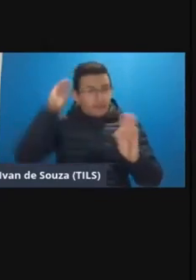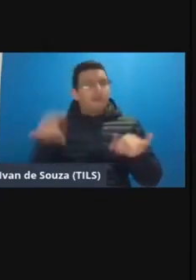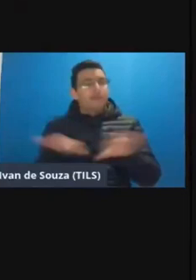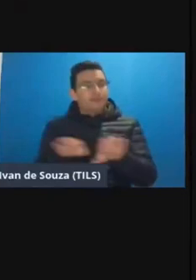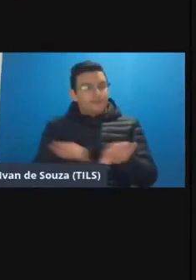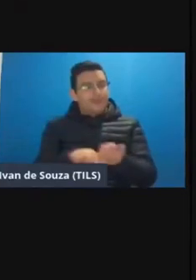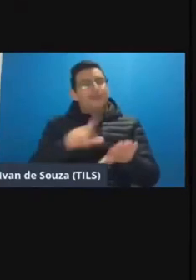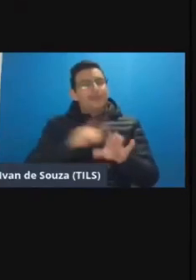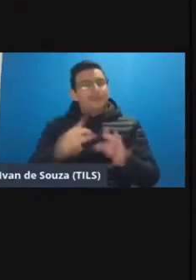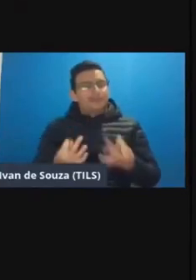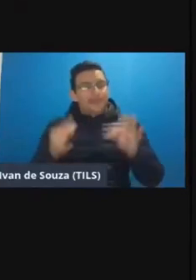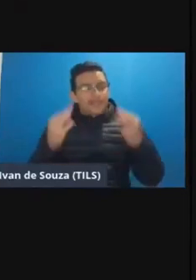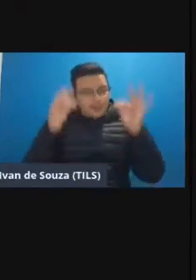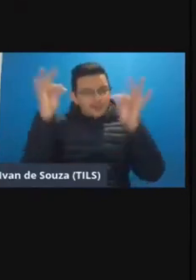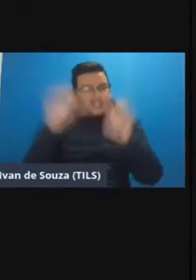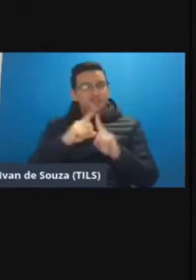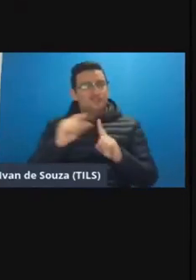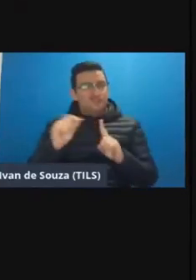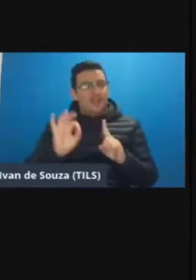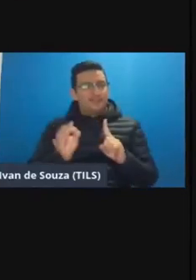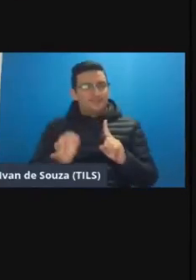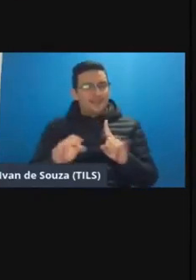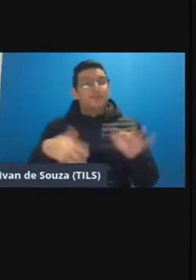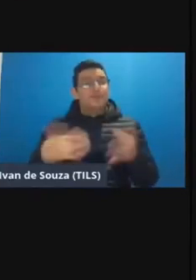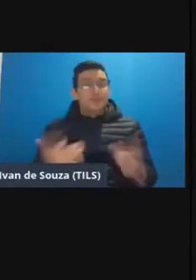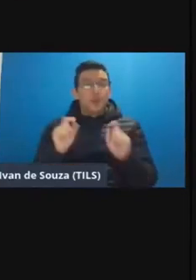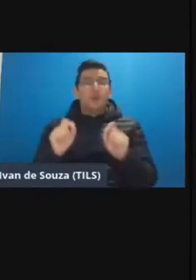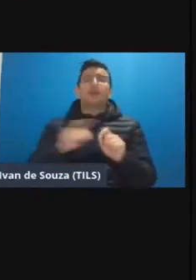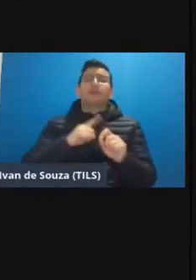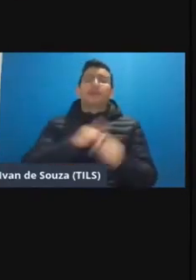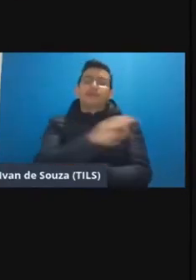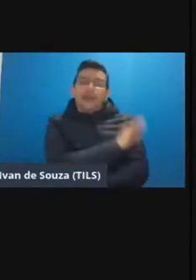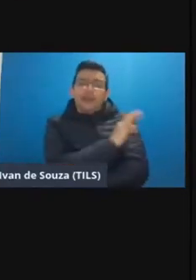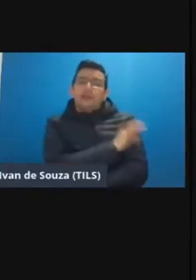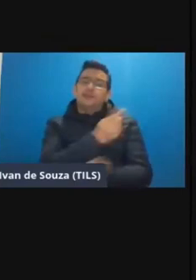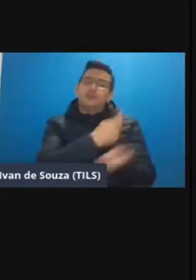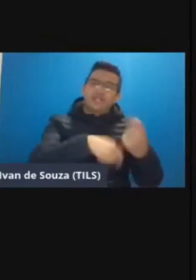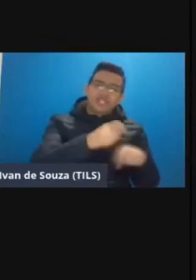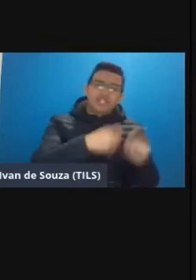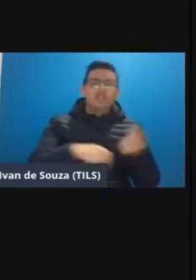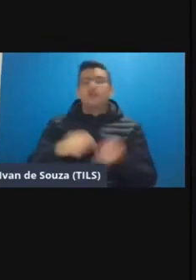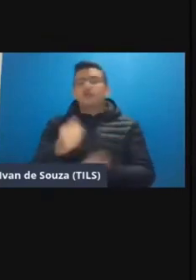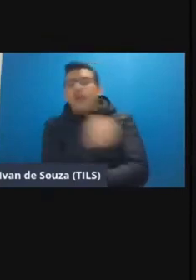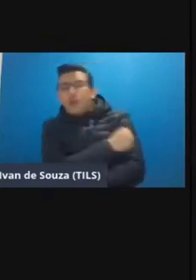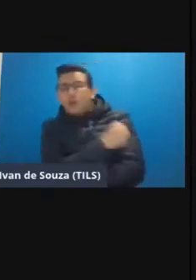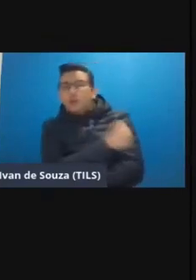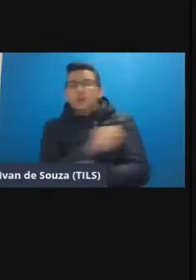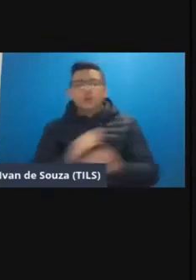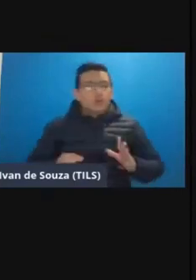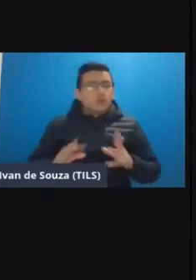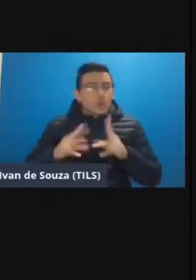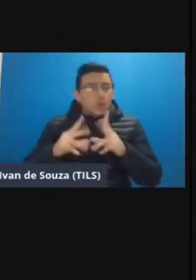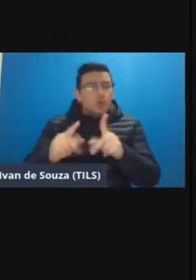mediada por tecnologias digitais né os dentes os técnicos administrativos os estudantes todo mundo